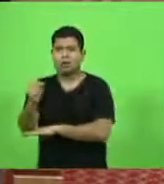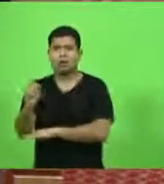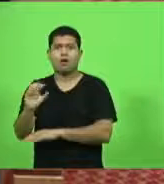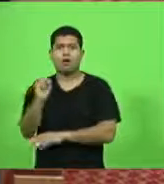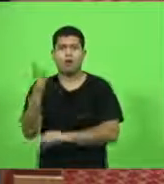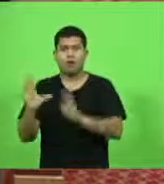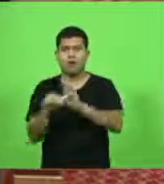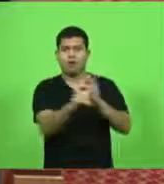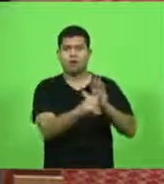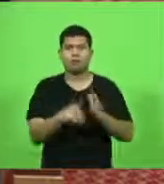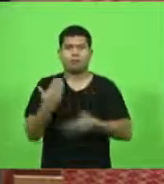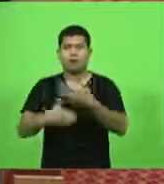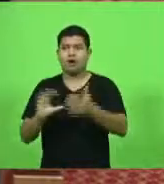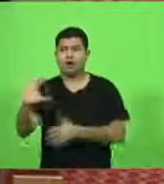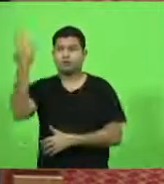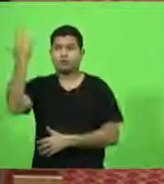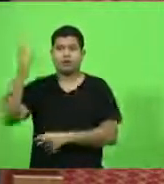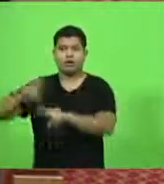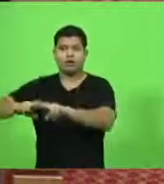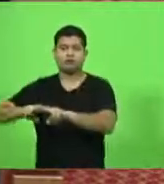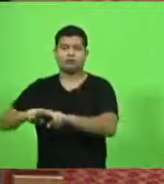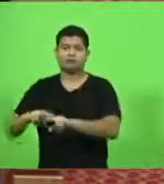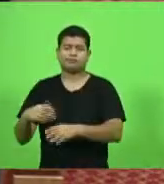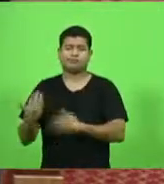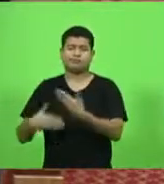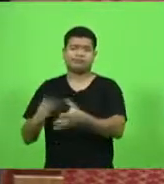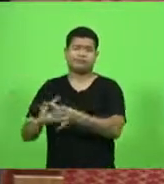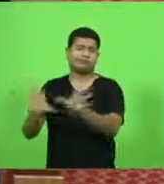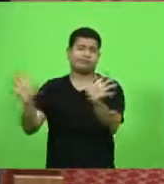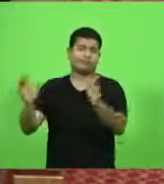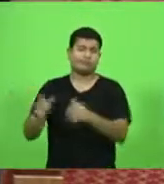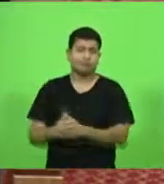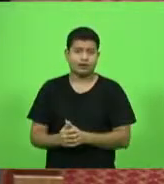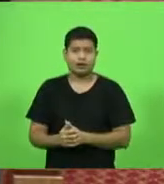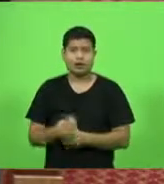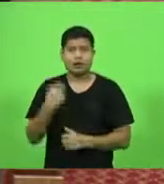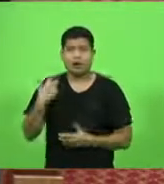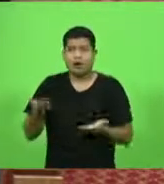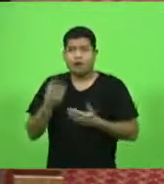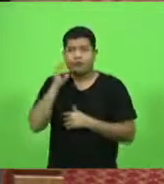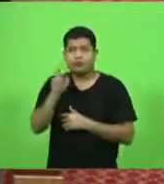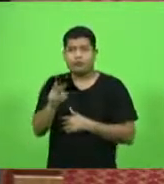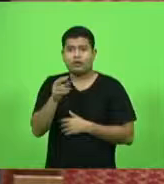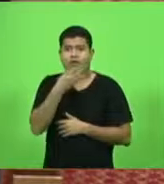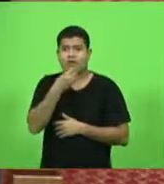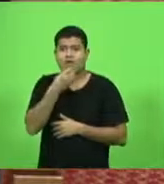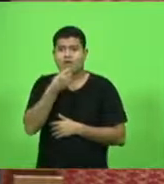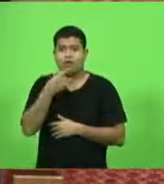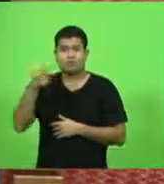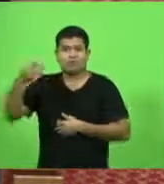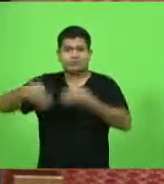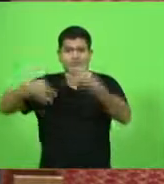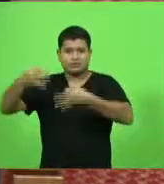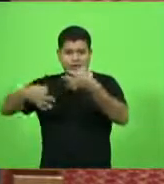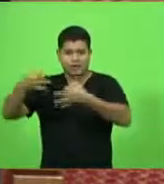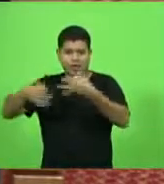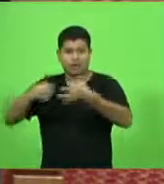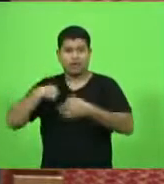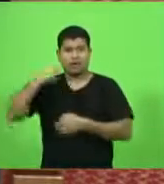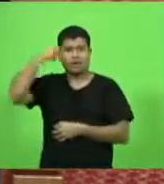nada. Nós estamos vendo ontem aquele caso do julgamento lá do rapaz que jogou a esposa do quarto andar